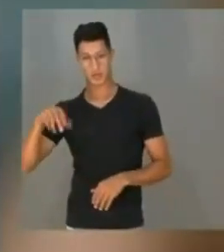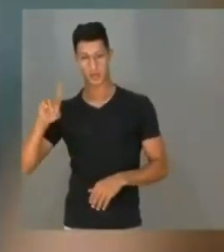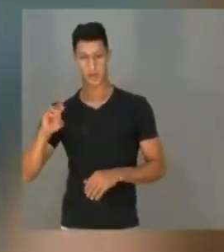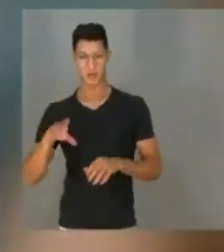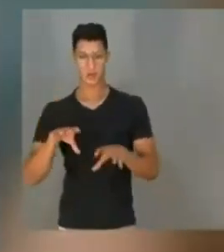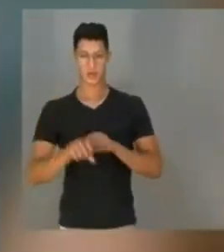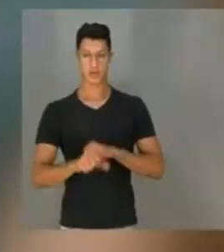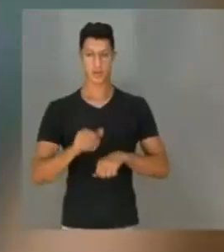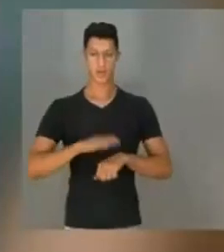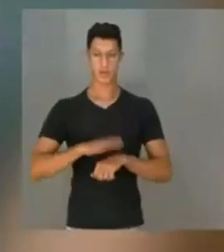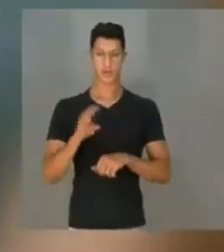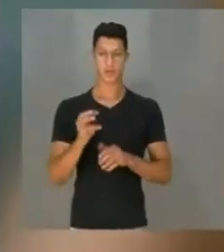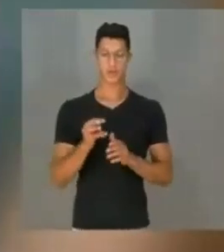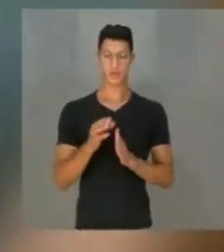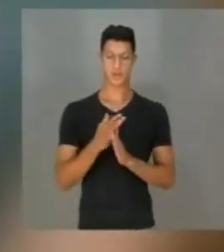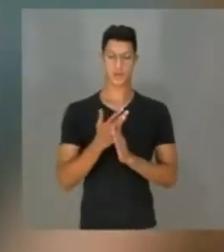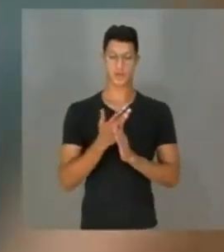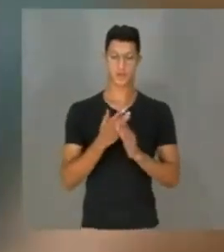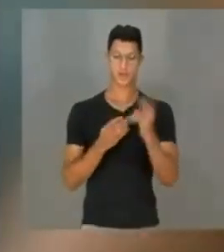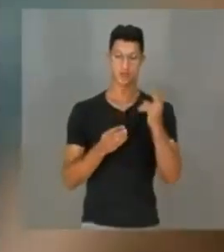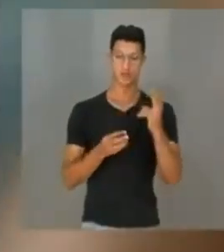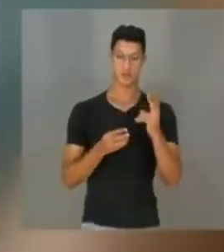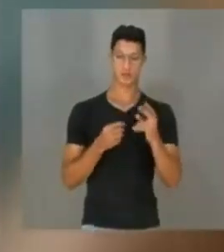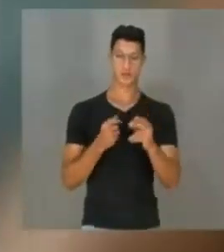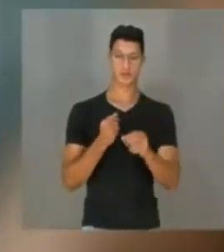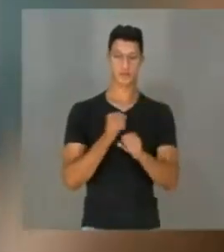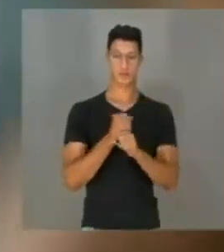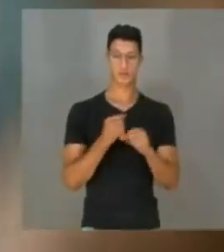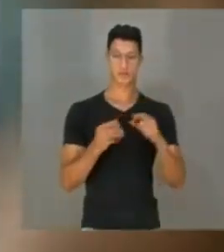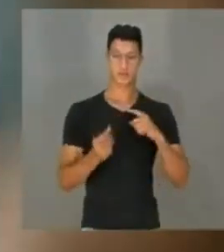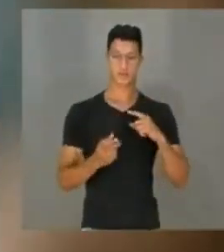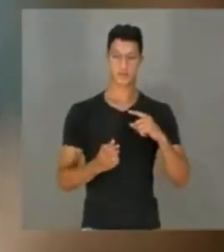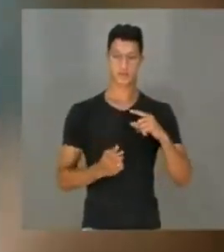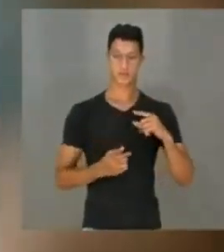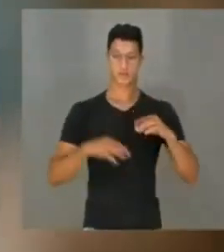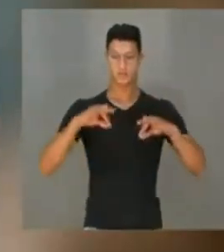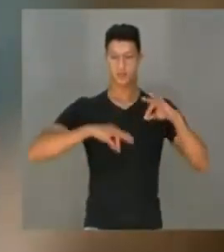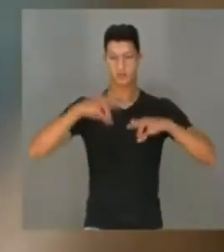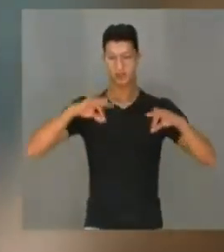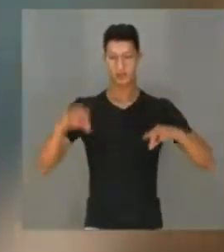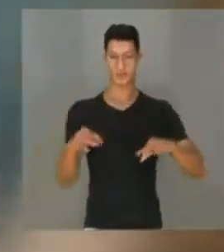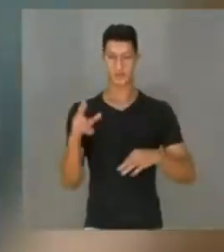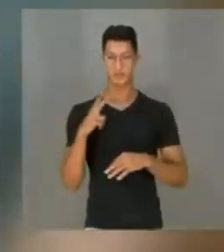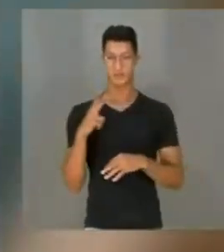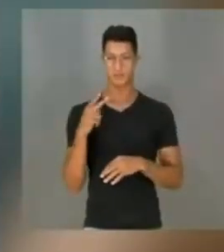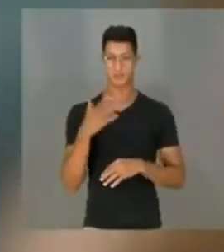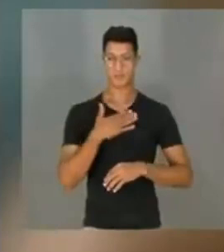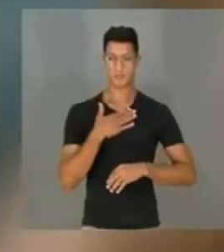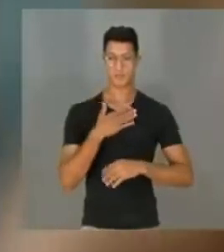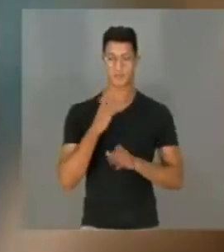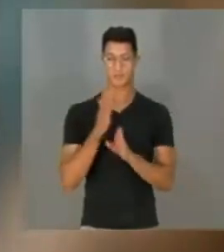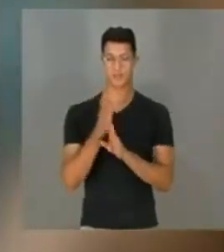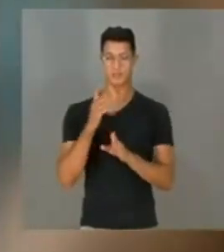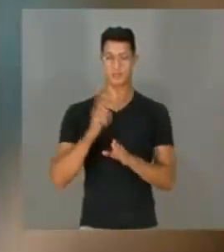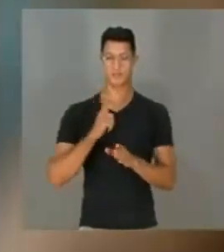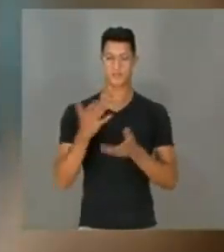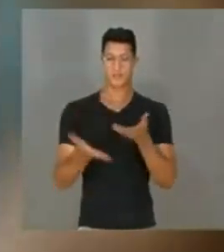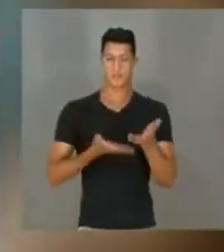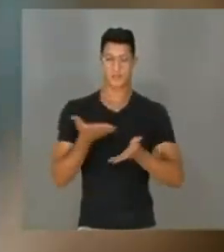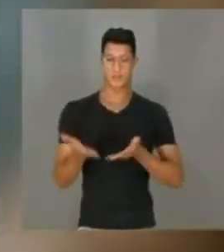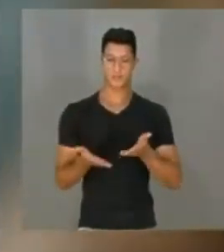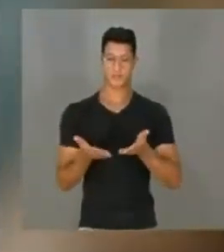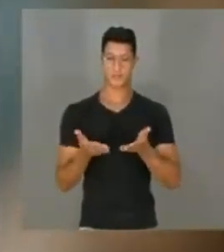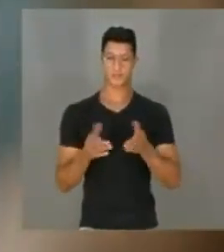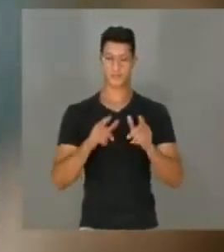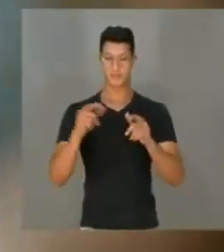há pouco mais de dois anos e eu tenho uma clínica particular em Gold Coast e também atendo